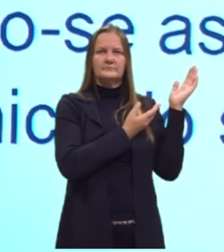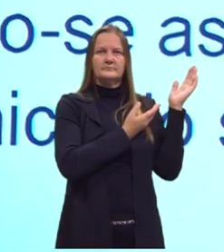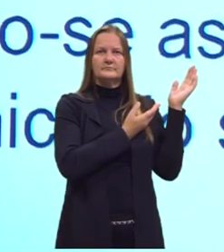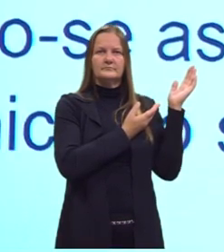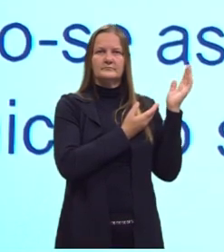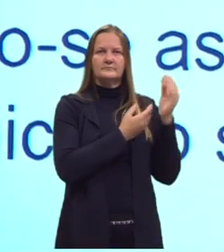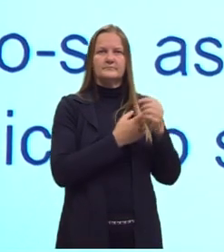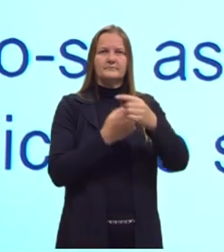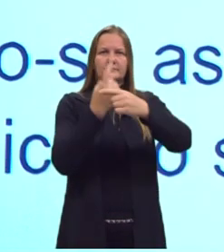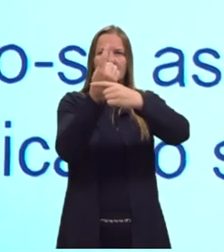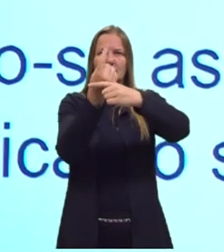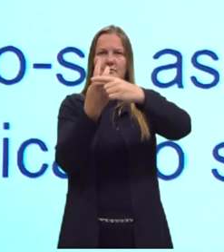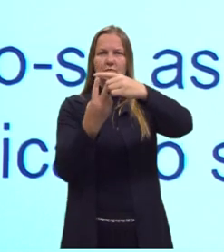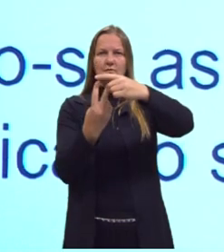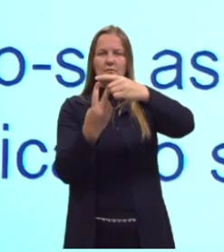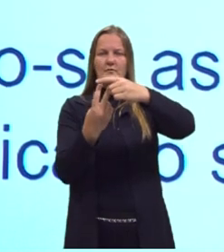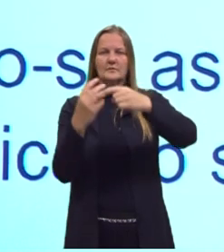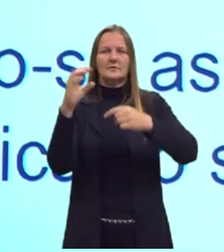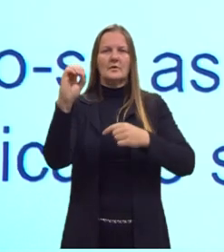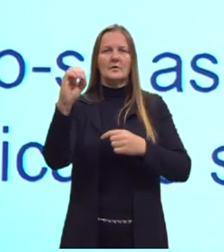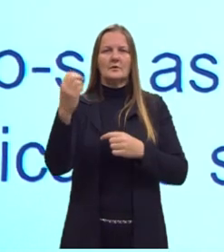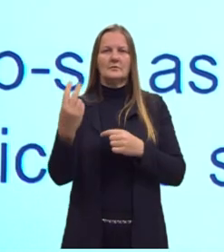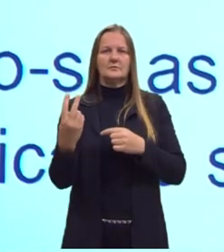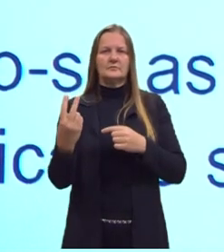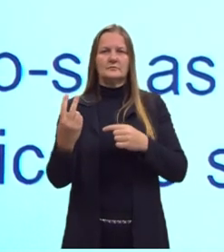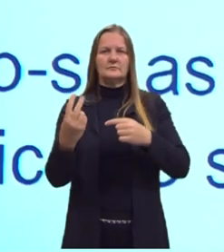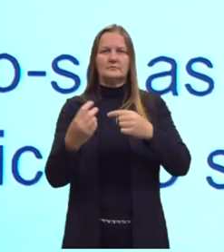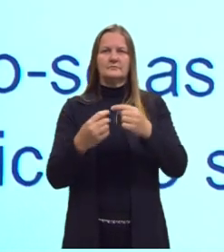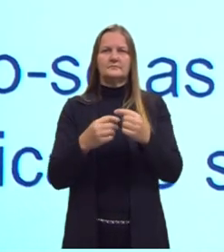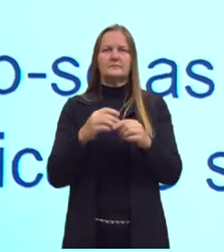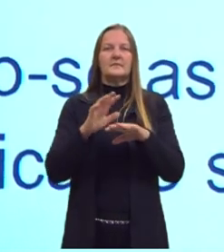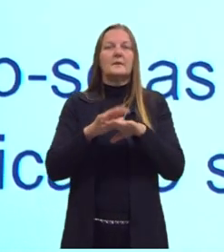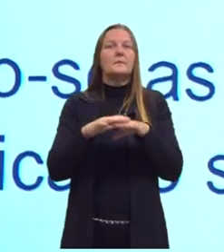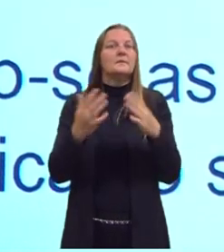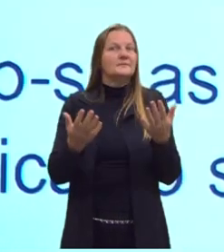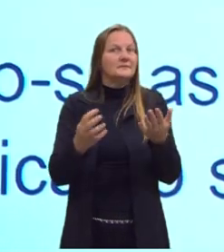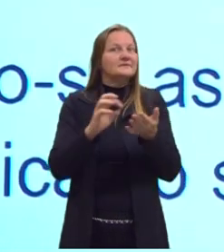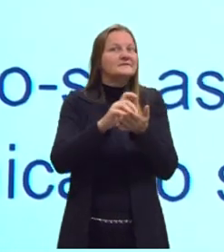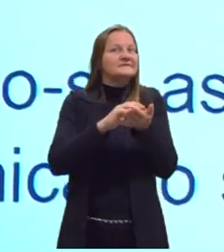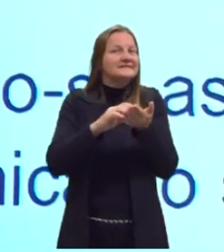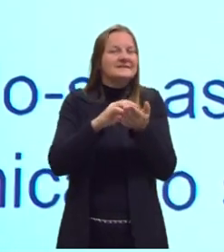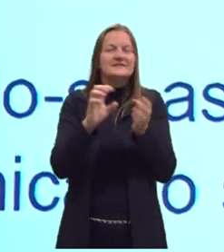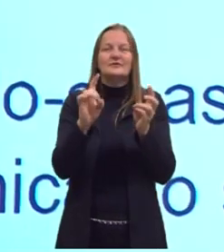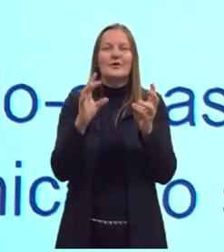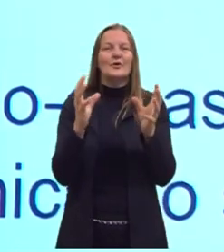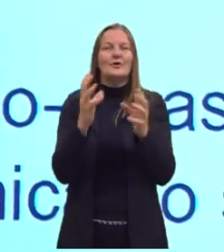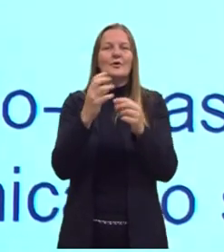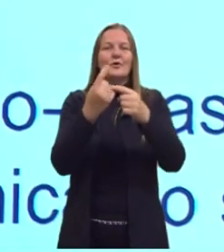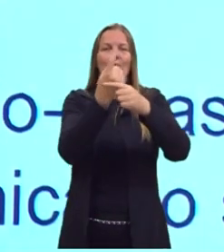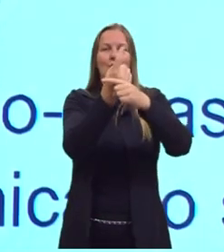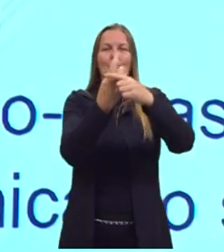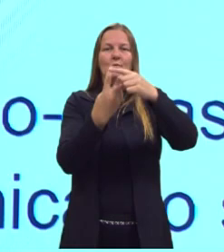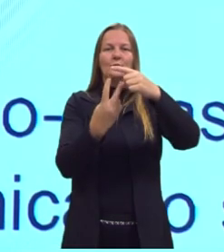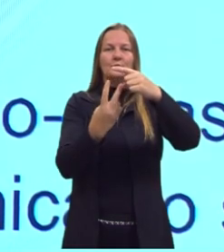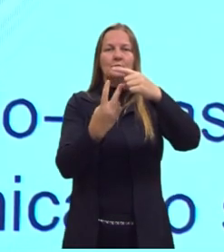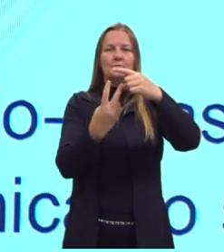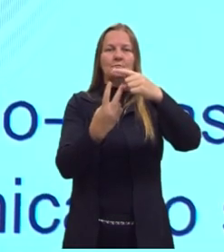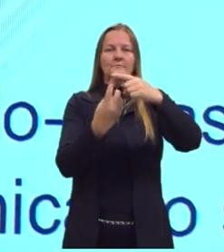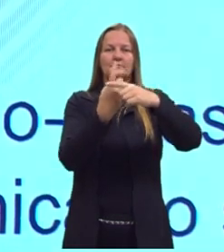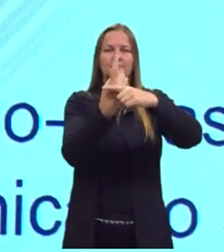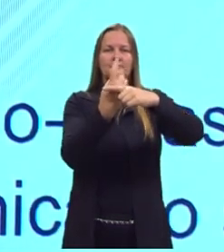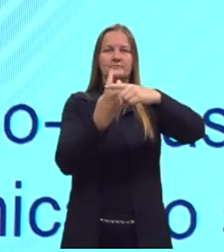meio e um dois. Professor de matemática, cadê os professores de matemática? Se eu tenho um meio no